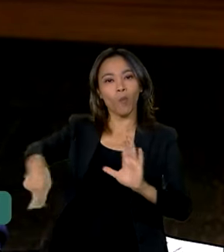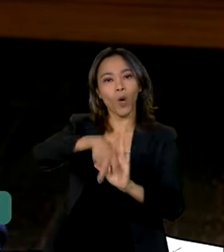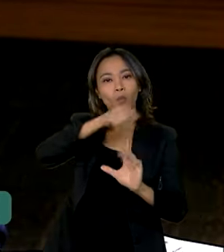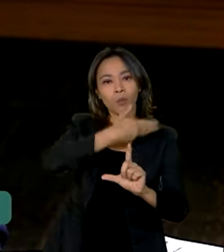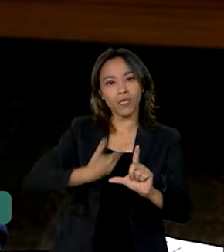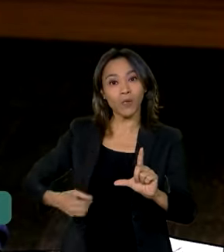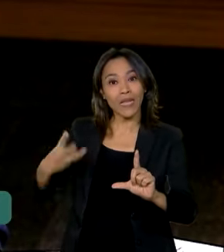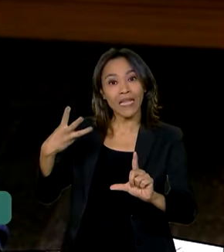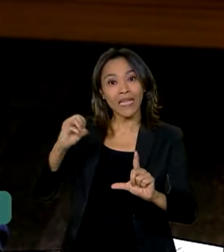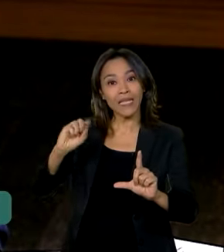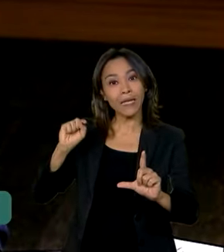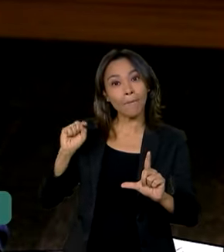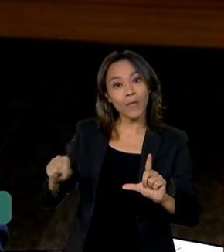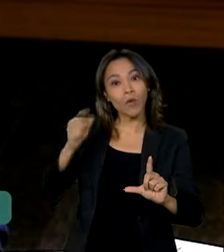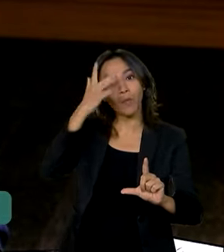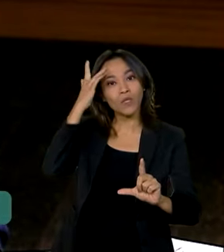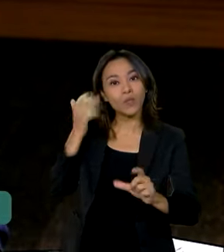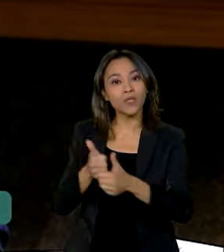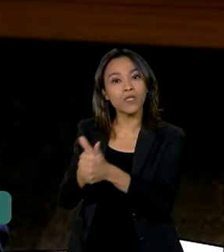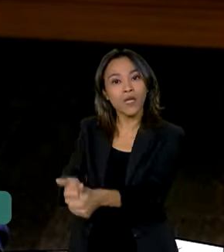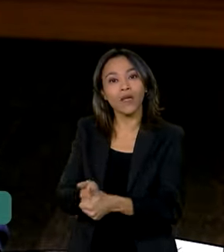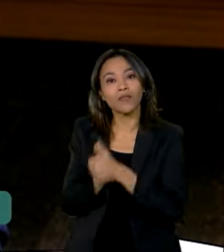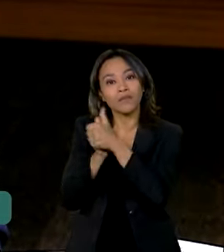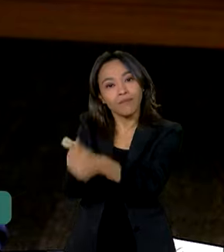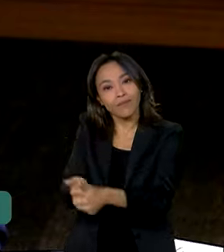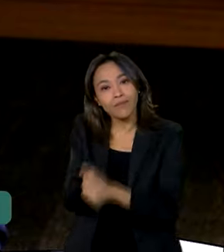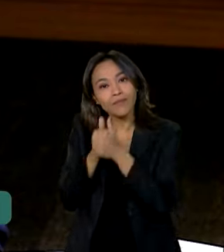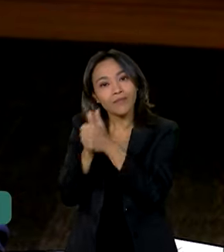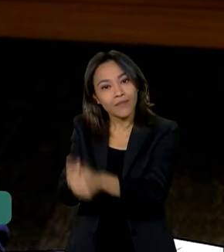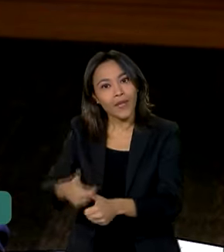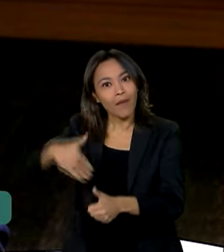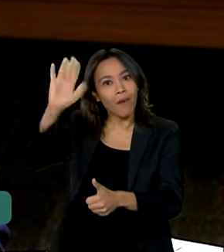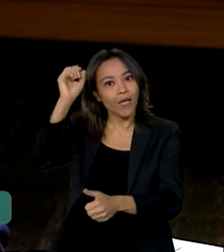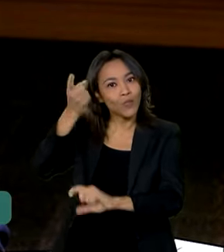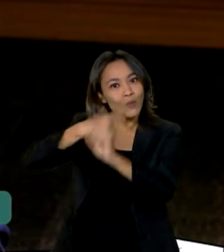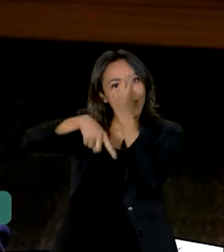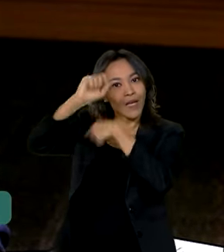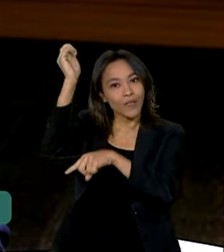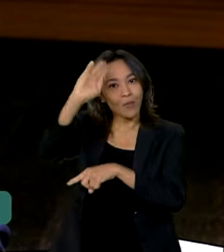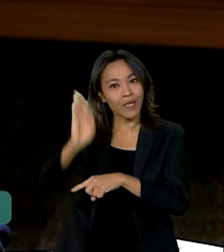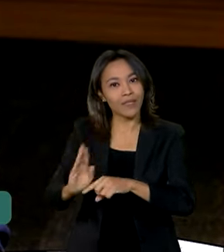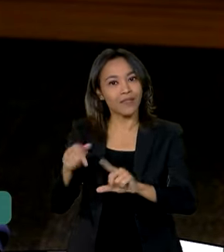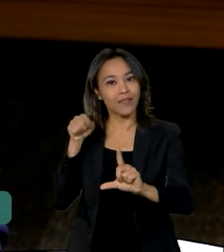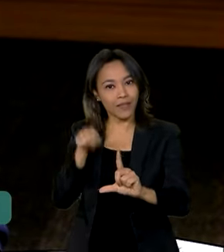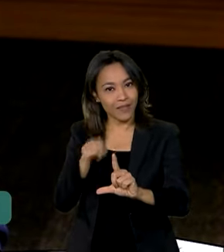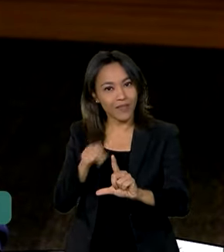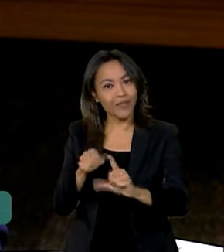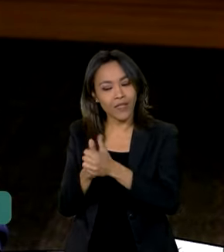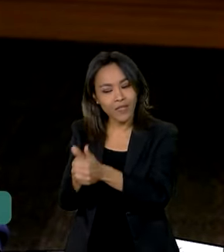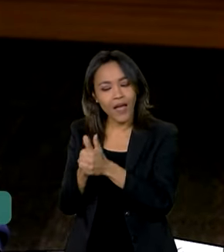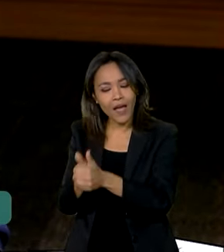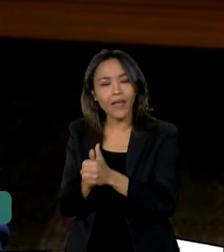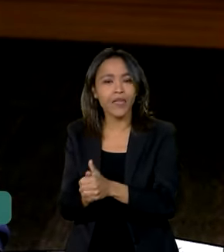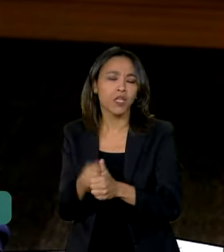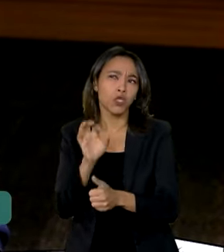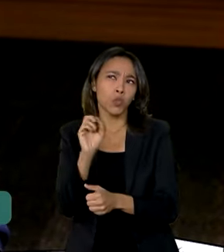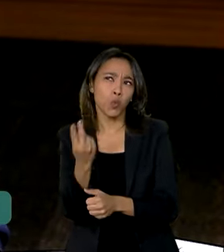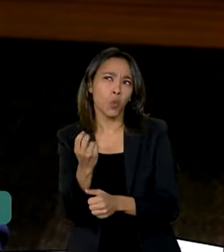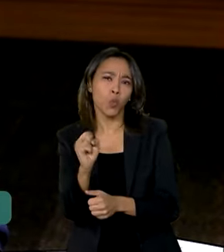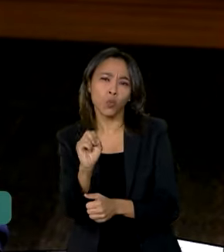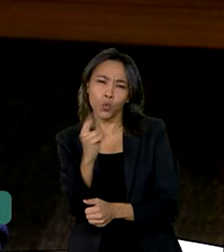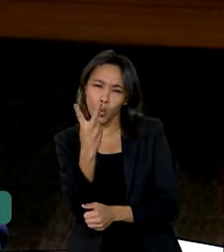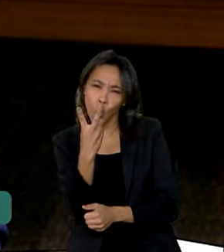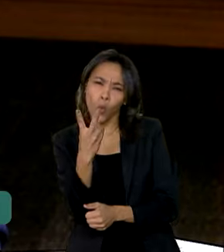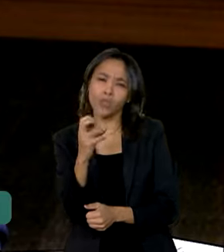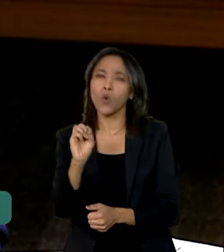pessoas por dia que começam a seguir esse canal. Já é um dos canais de maior sucesso do país. Você vai receber duas ou três informações